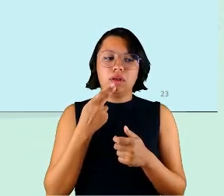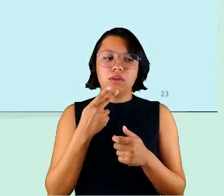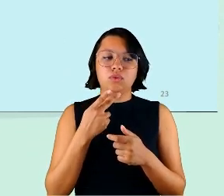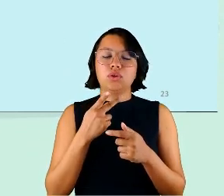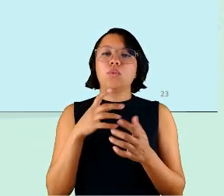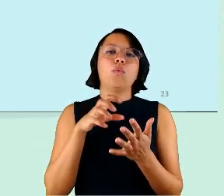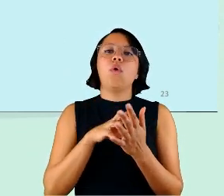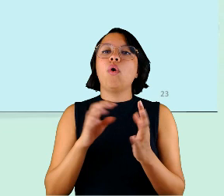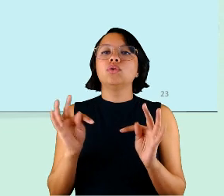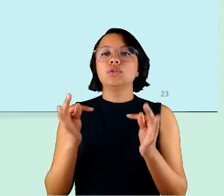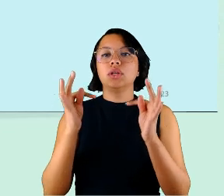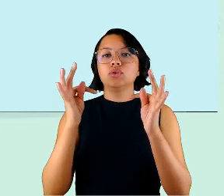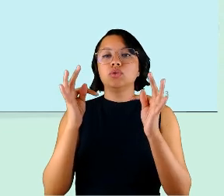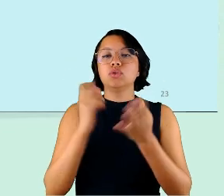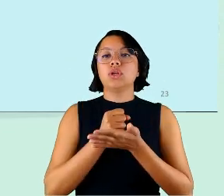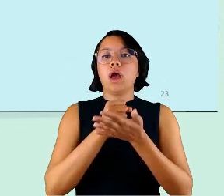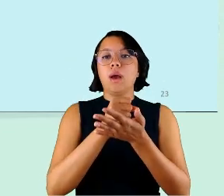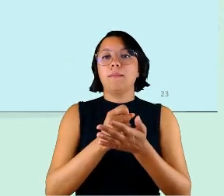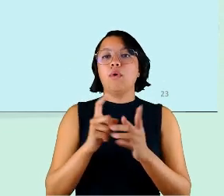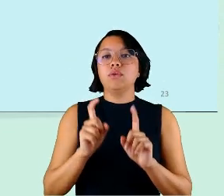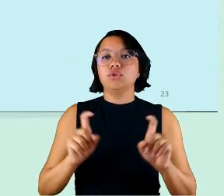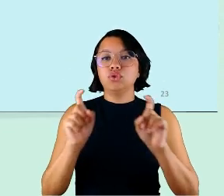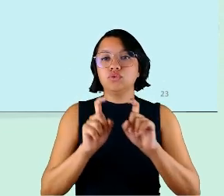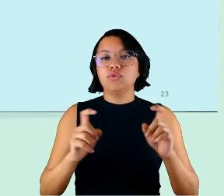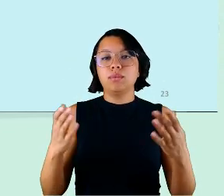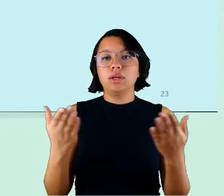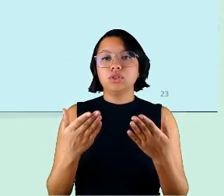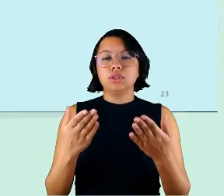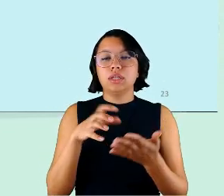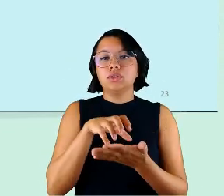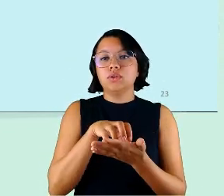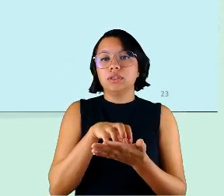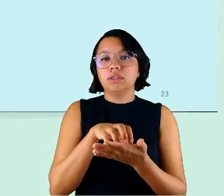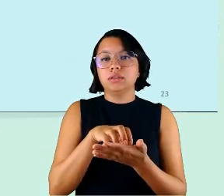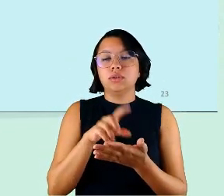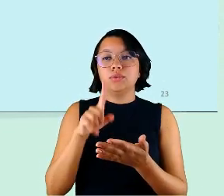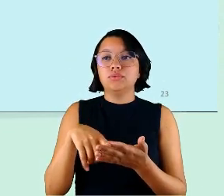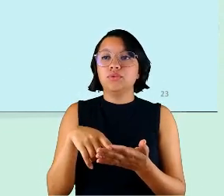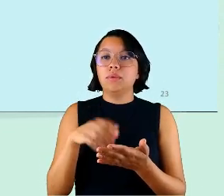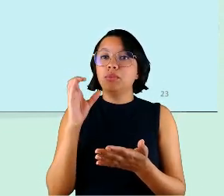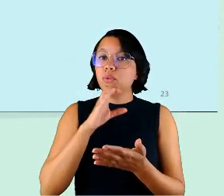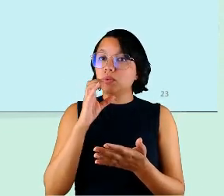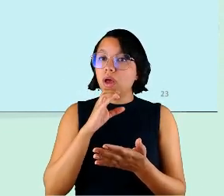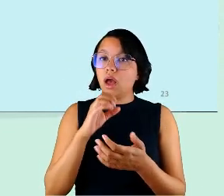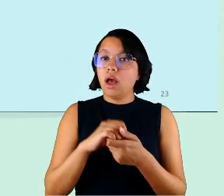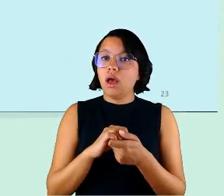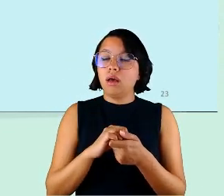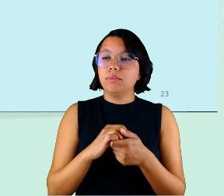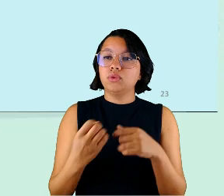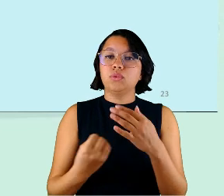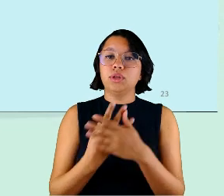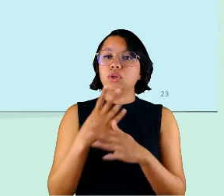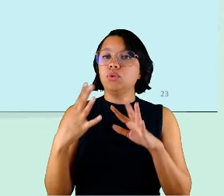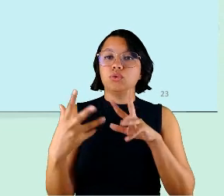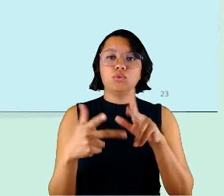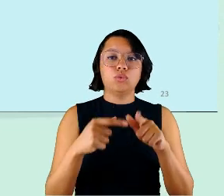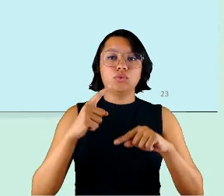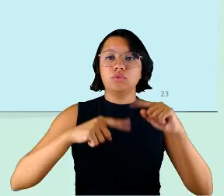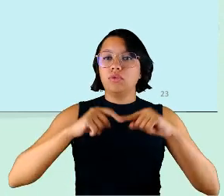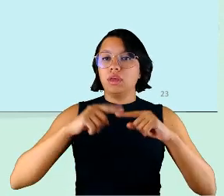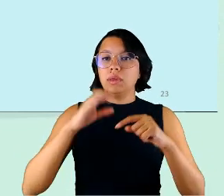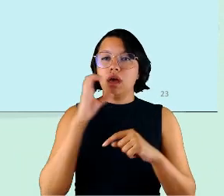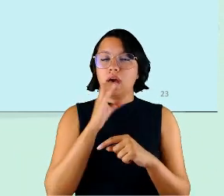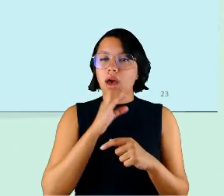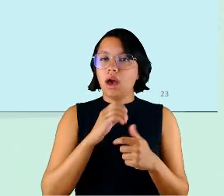de tecnologia de suporte à informática dessa organização foi muito ágil e criou todas as ferramentas